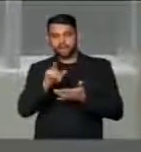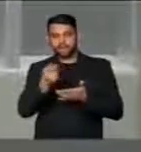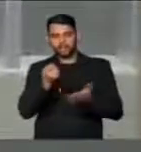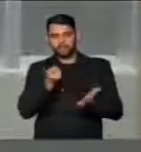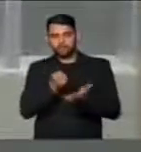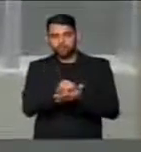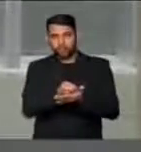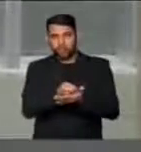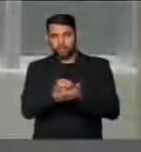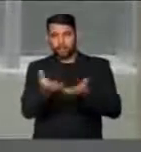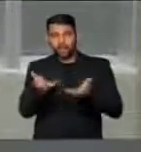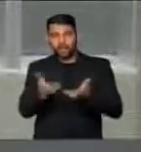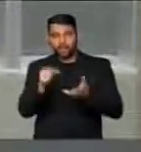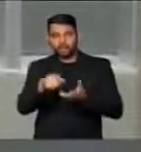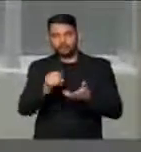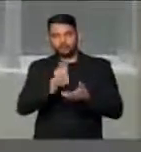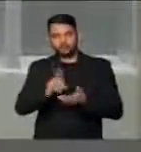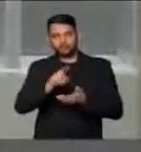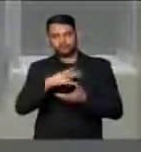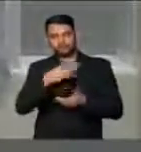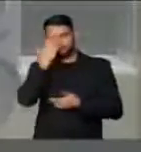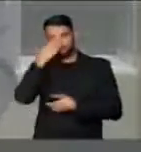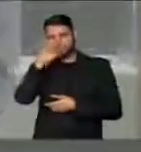impõem aquilo que elas querem. Obrigado, Presidente.